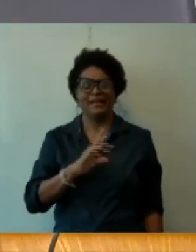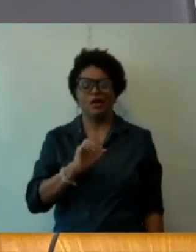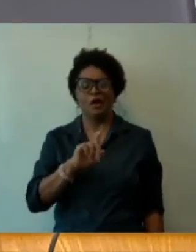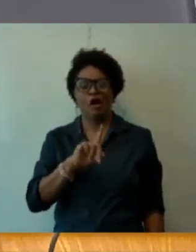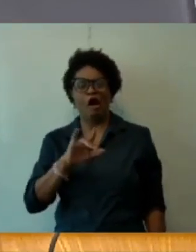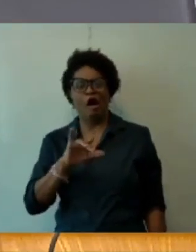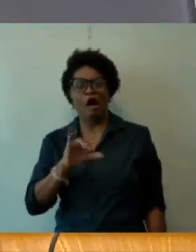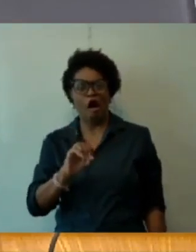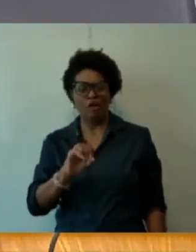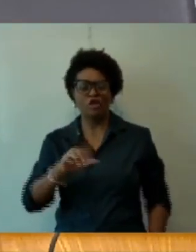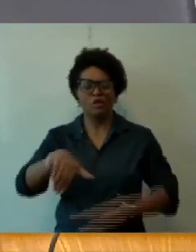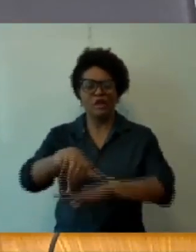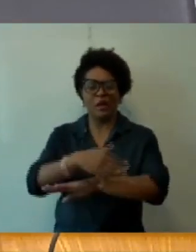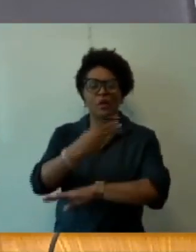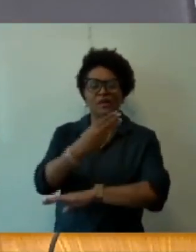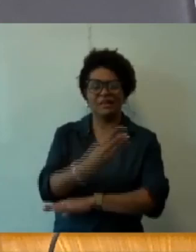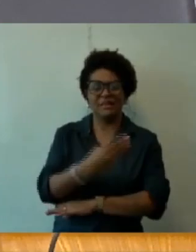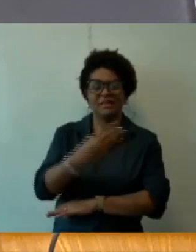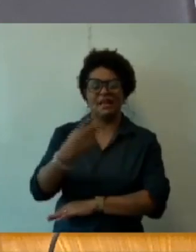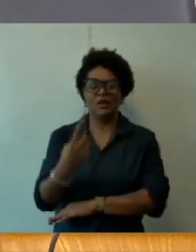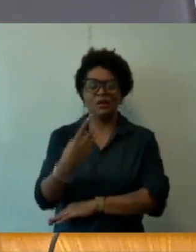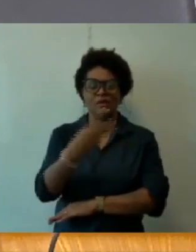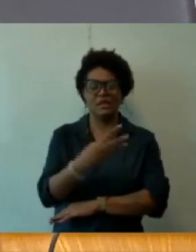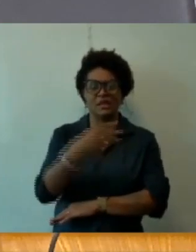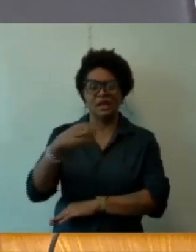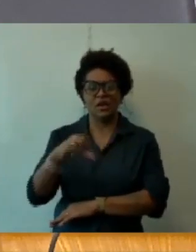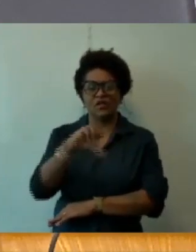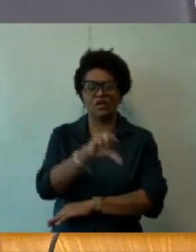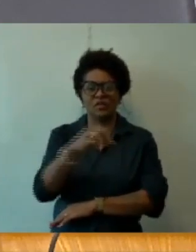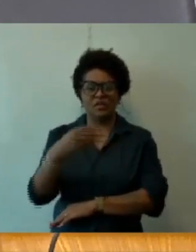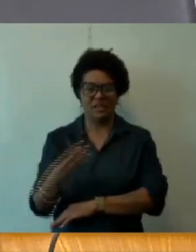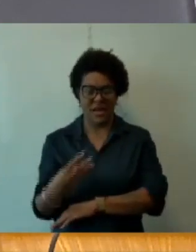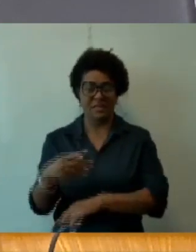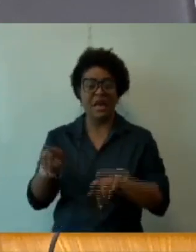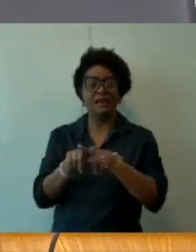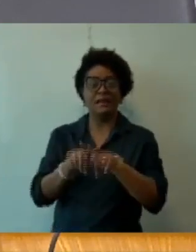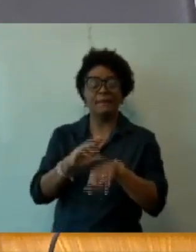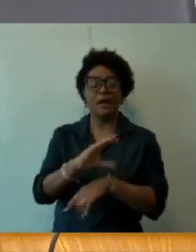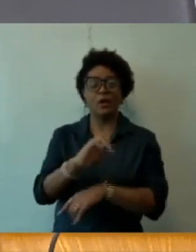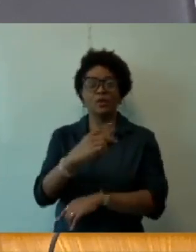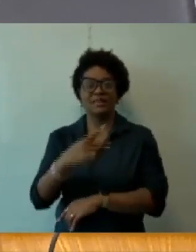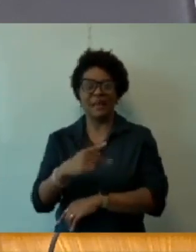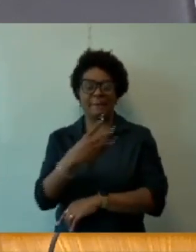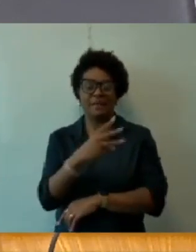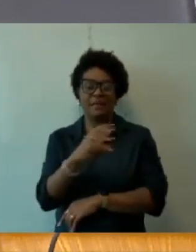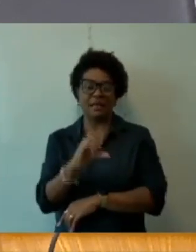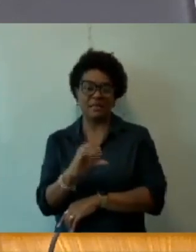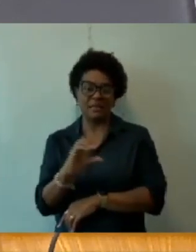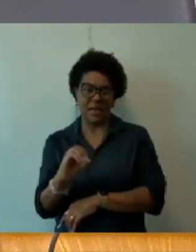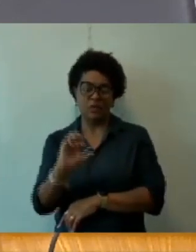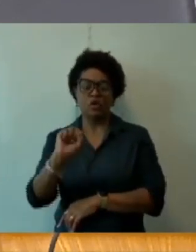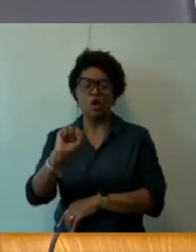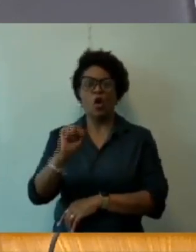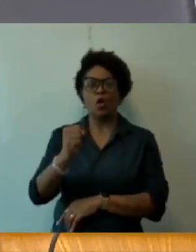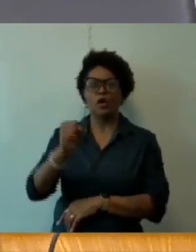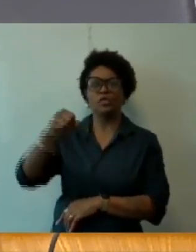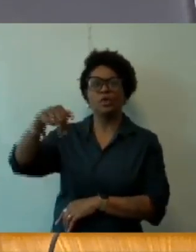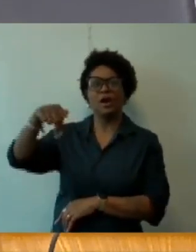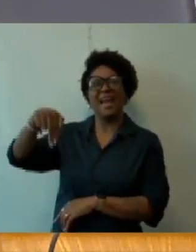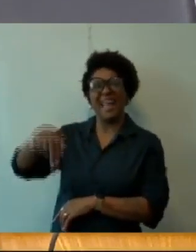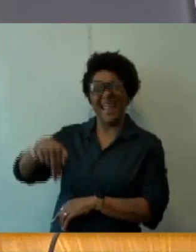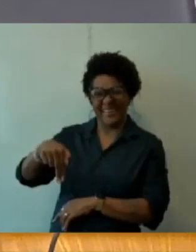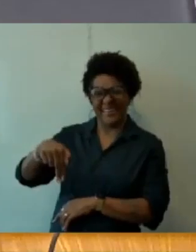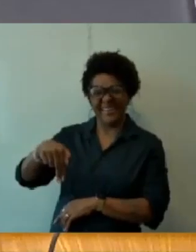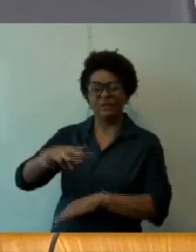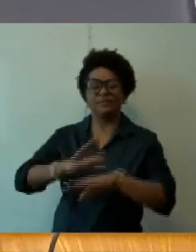313993 e a planta do CEP 14308M. Autoria, vereador Bruno Miranda, o relator, o vereador Irlan, a